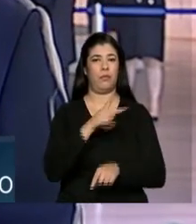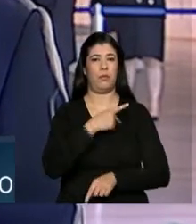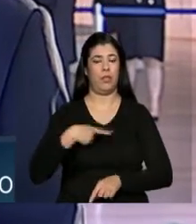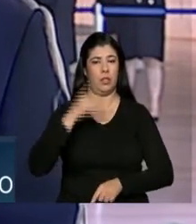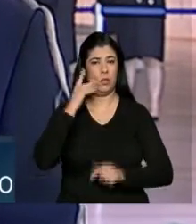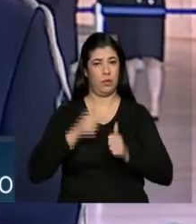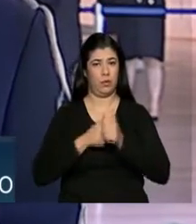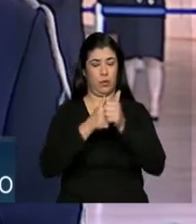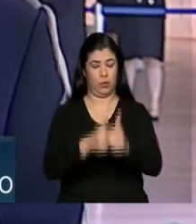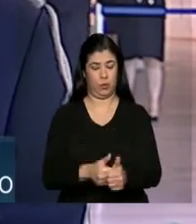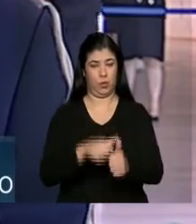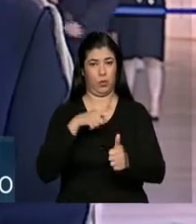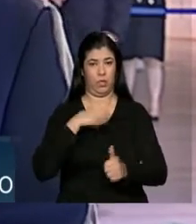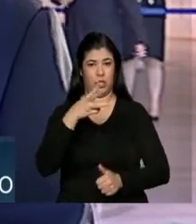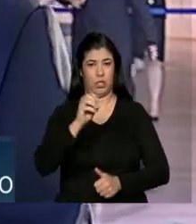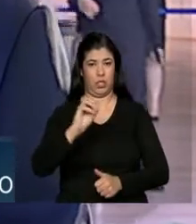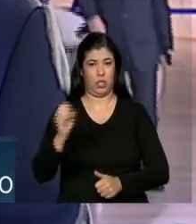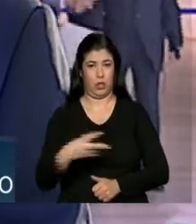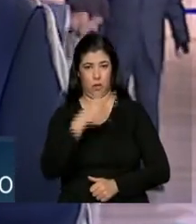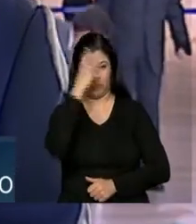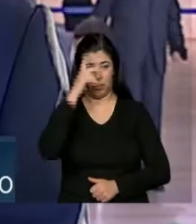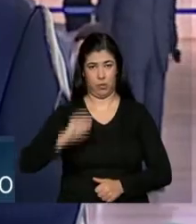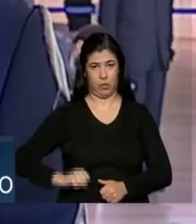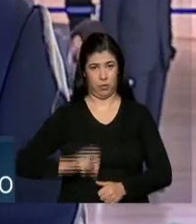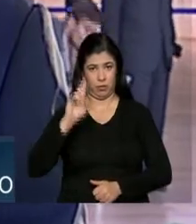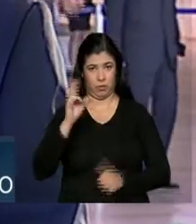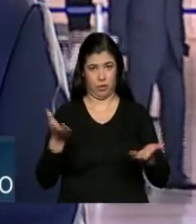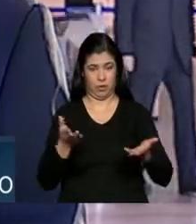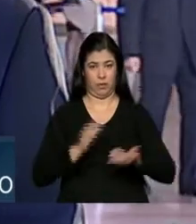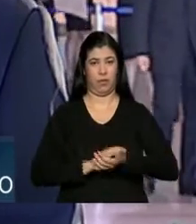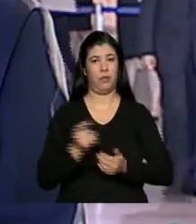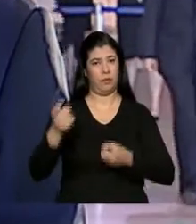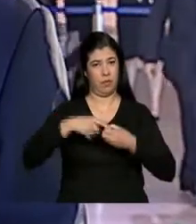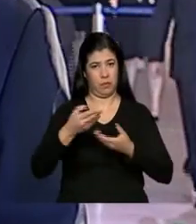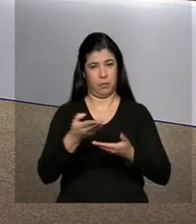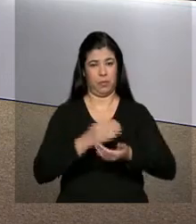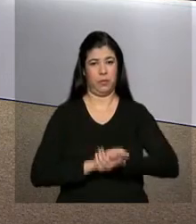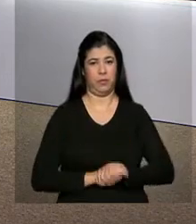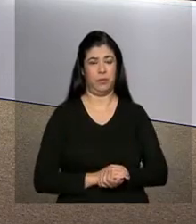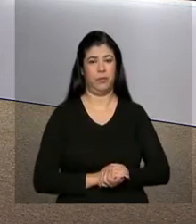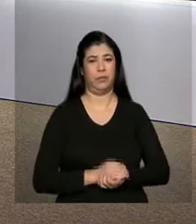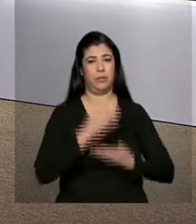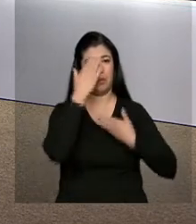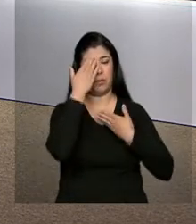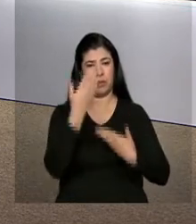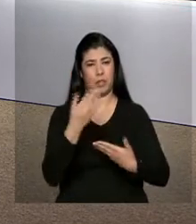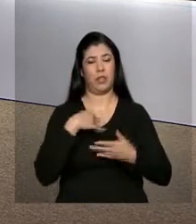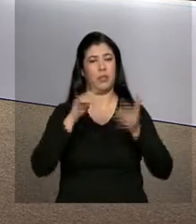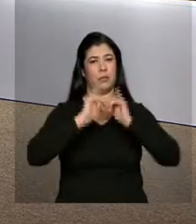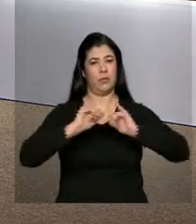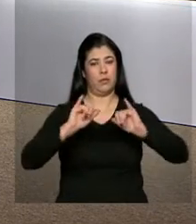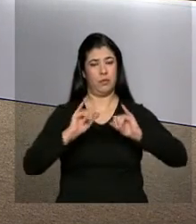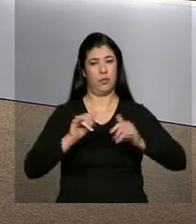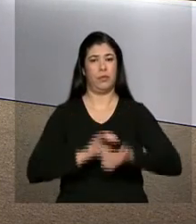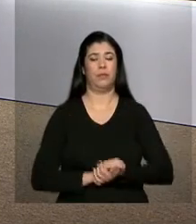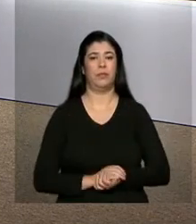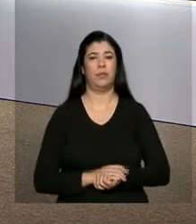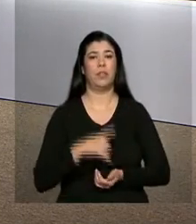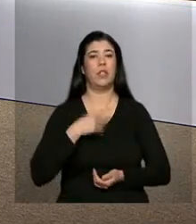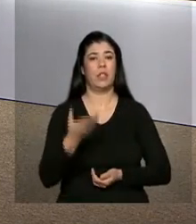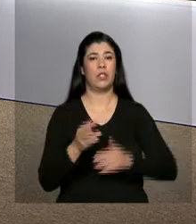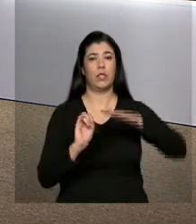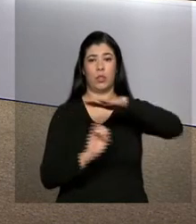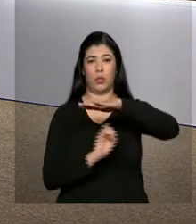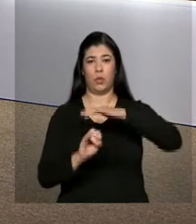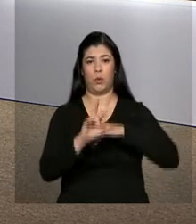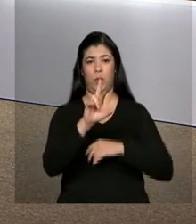formatura de mais de 30 novos diplomatas daqui a pouco. Daniele. Obrigada, João Pedro, pelas informações. O Instituto